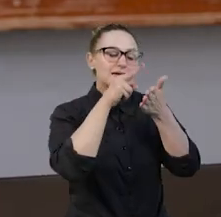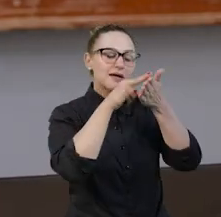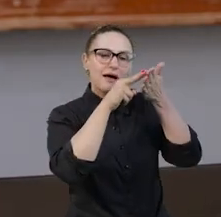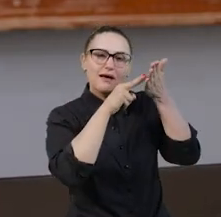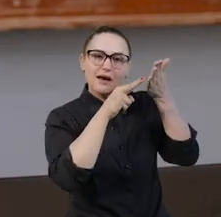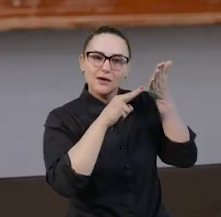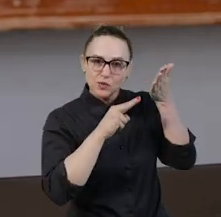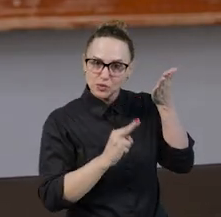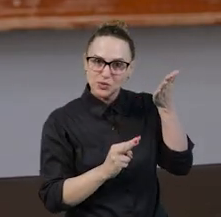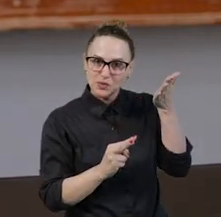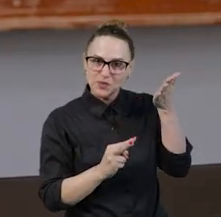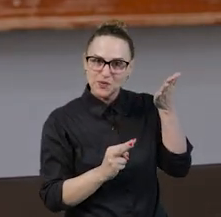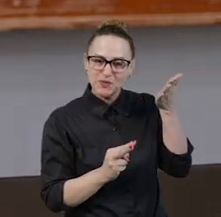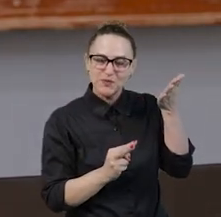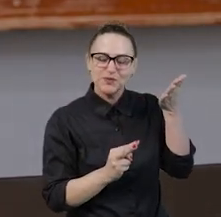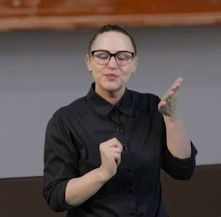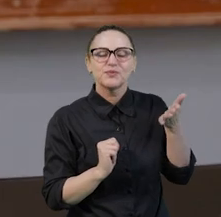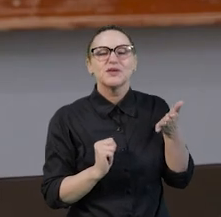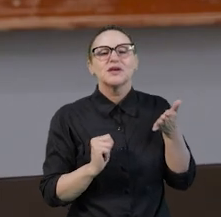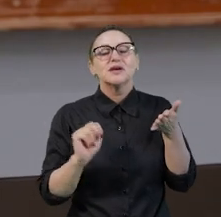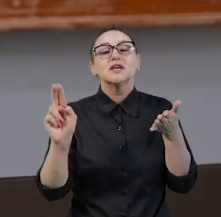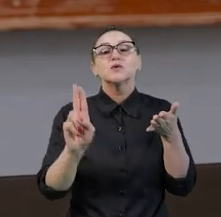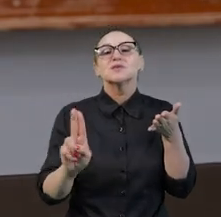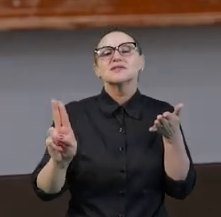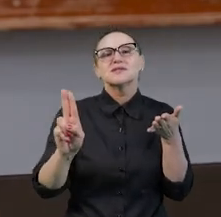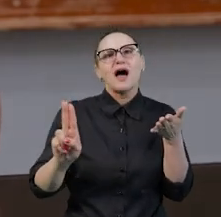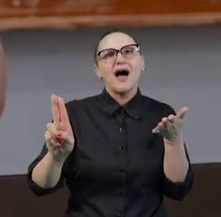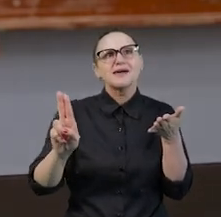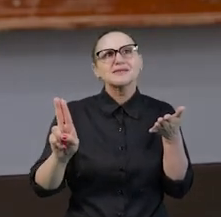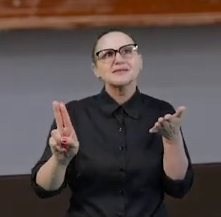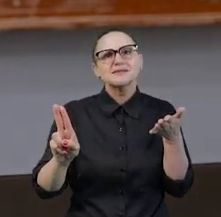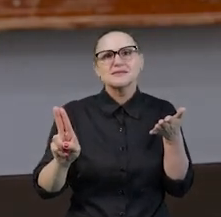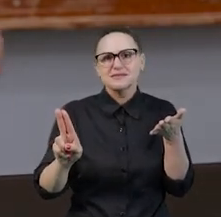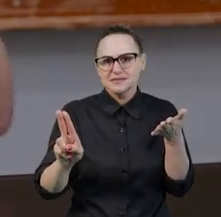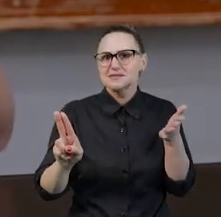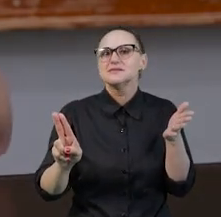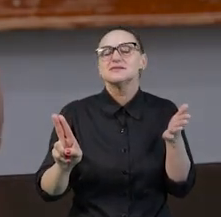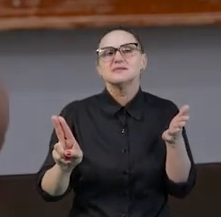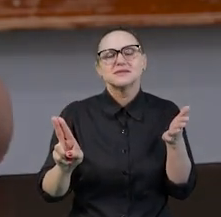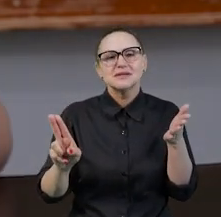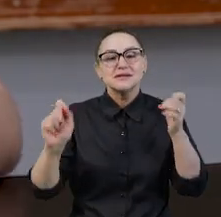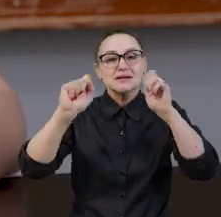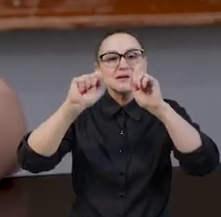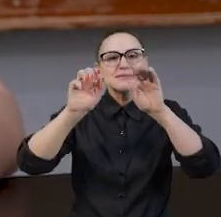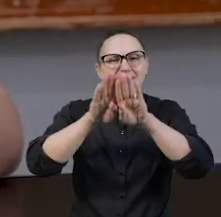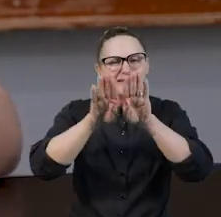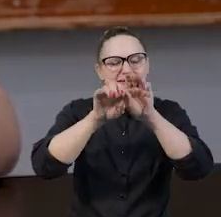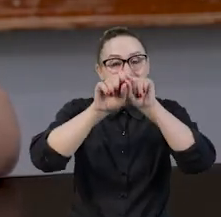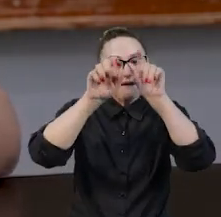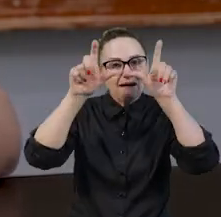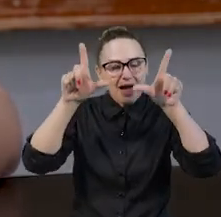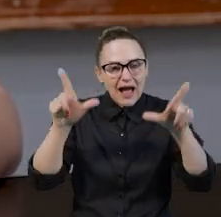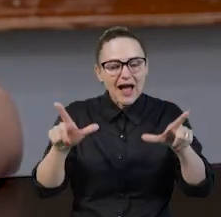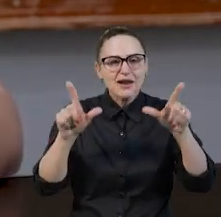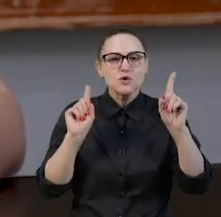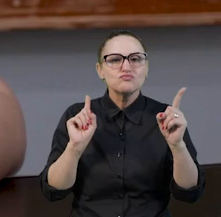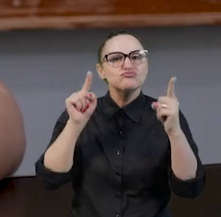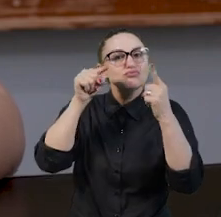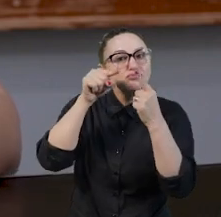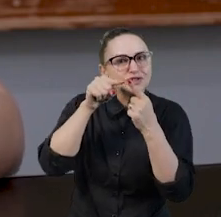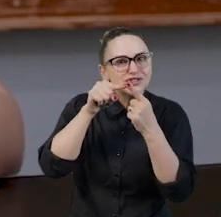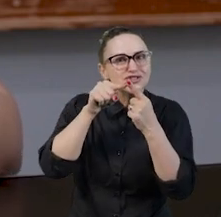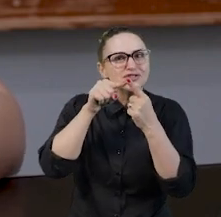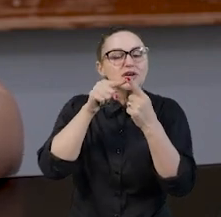usassem de forma bastante clara, objetiva e também com